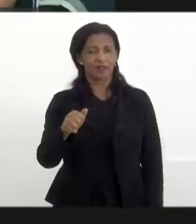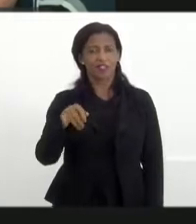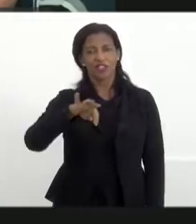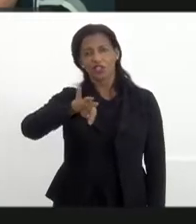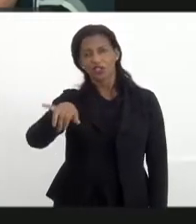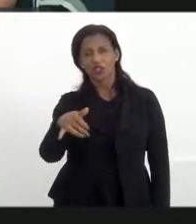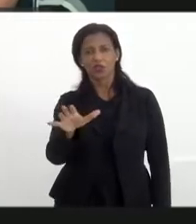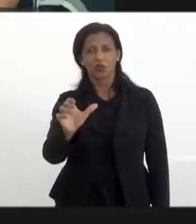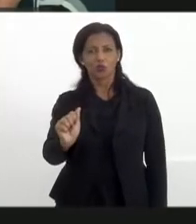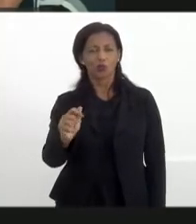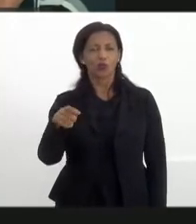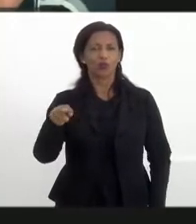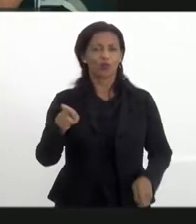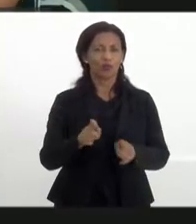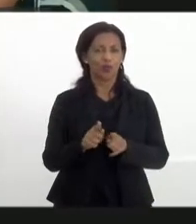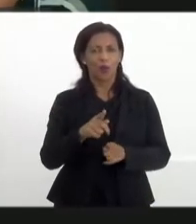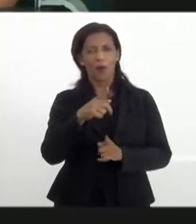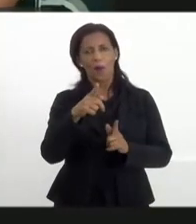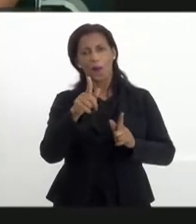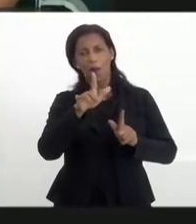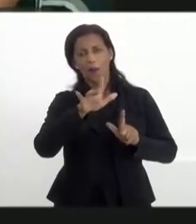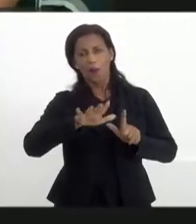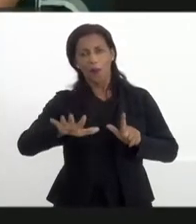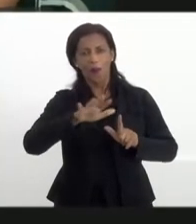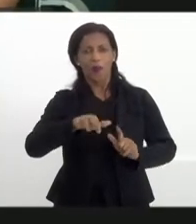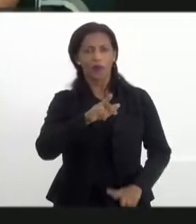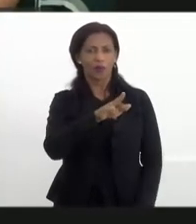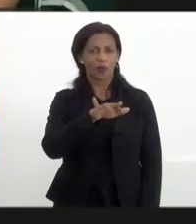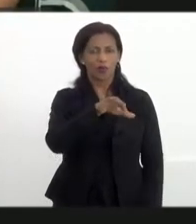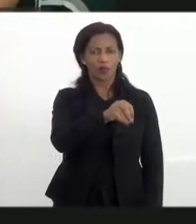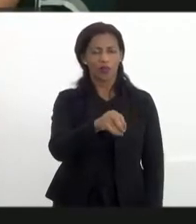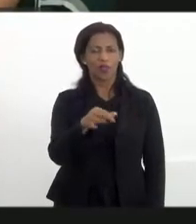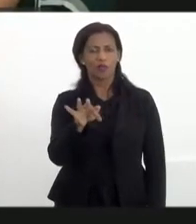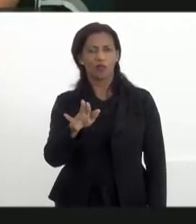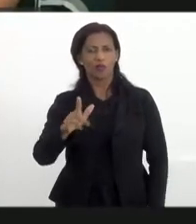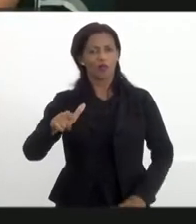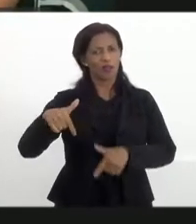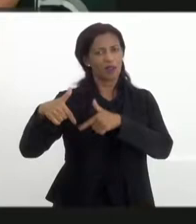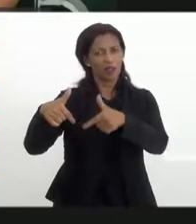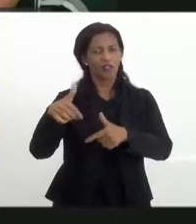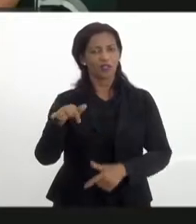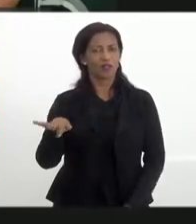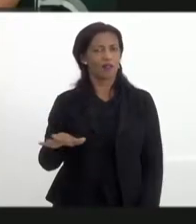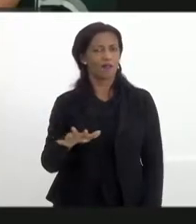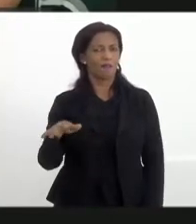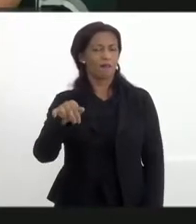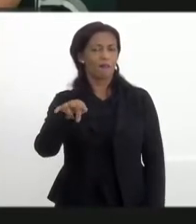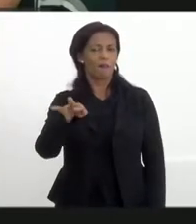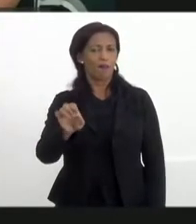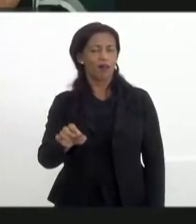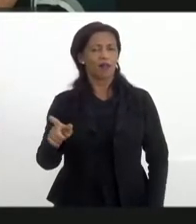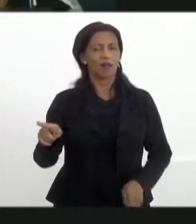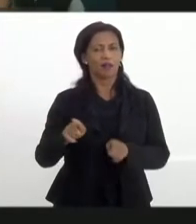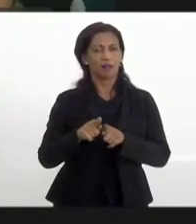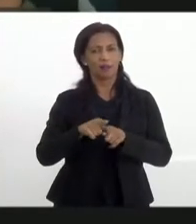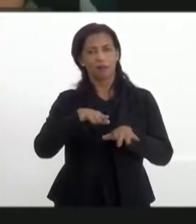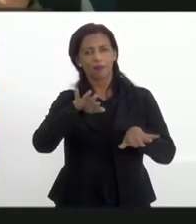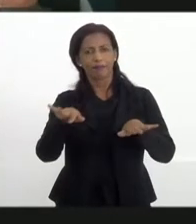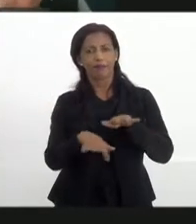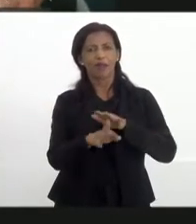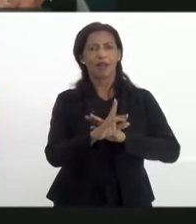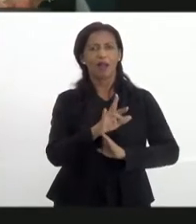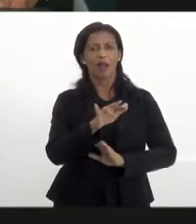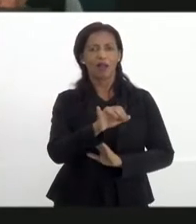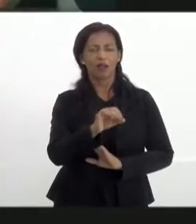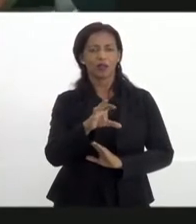Tijuca, que já está por aqui, Portal Eu Ria, um abraço, Edson, Frente de Mobilização da Maré, Conexões Periféricas, Rádio